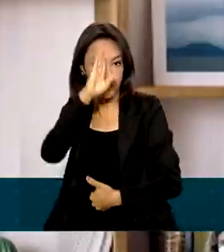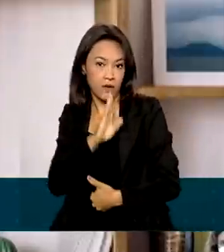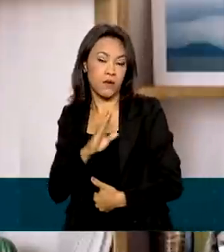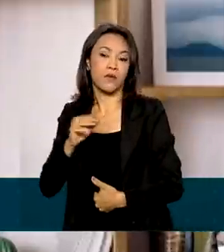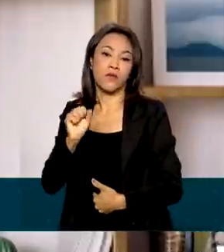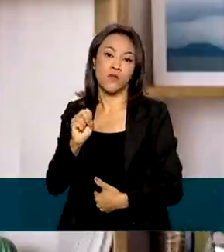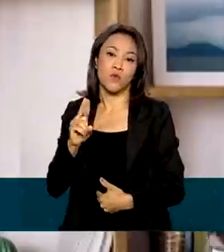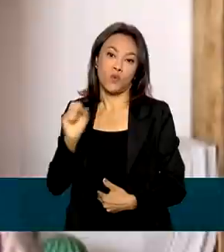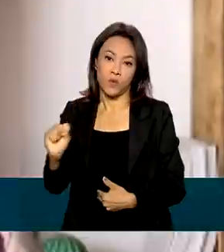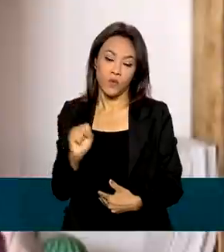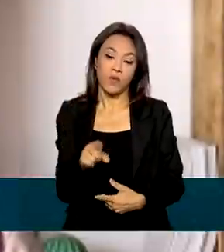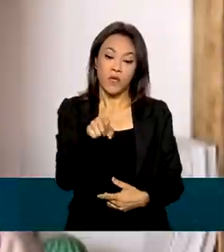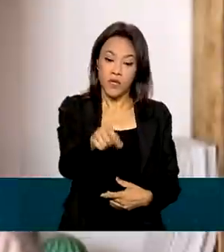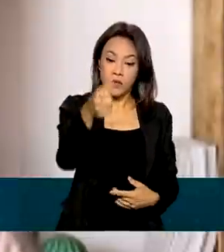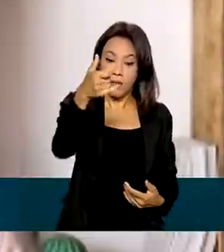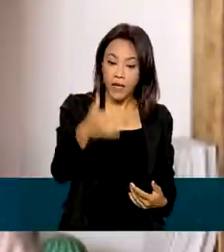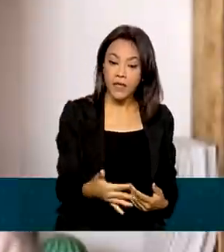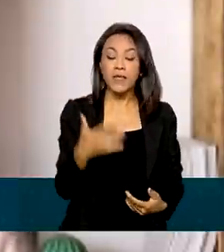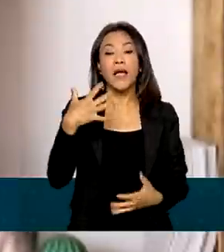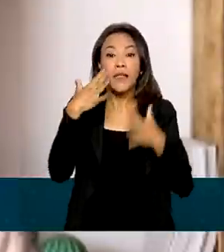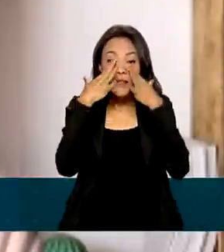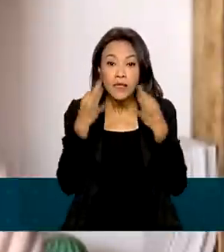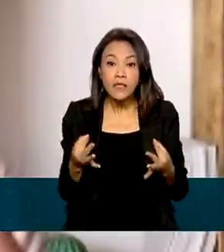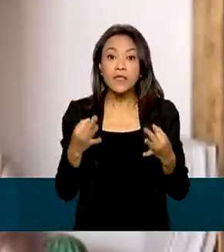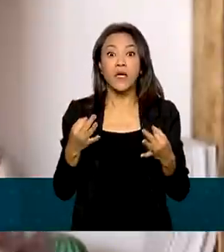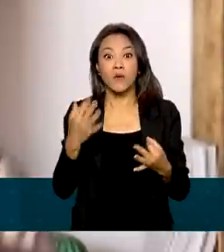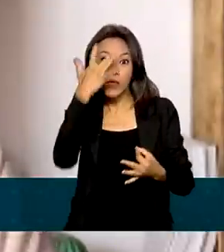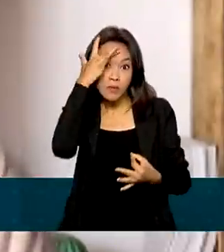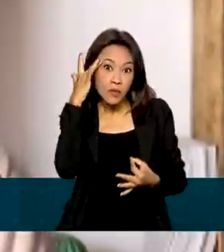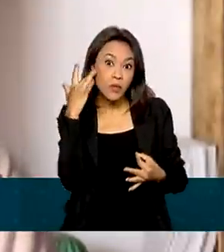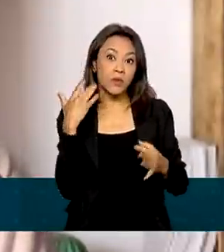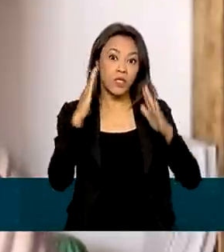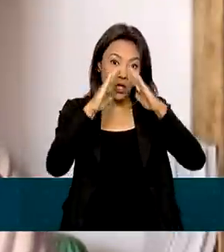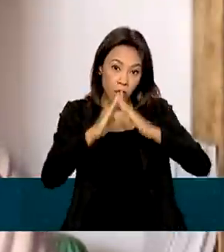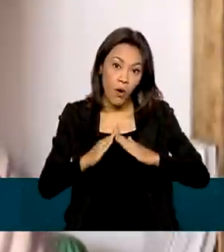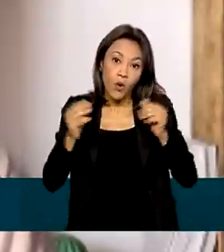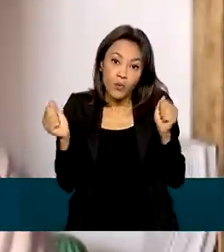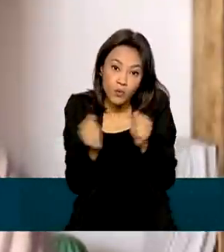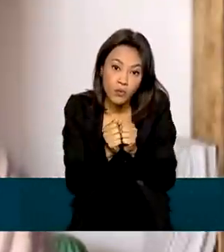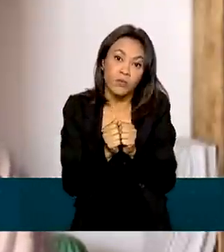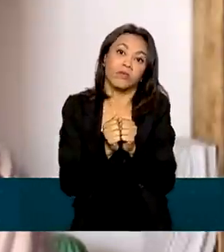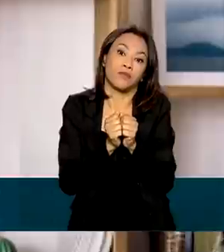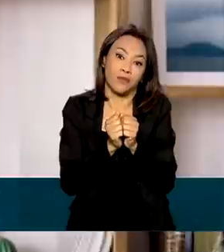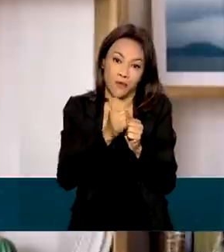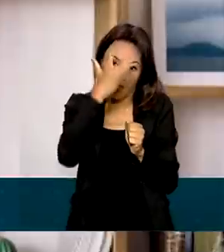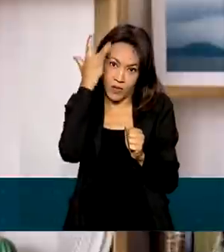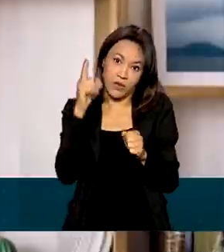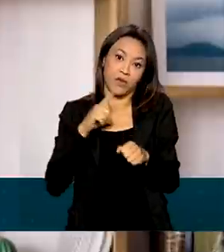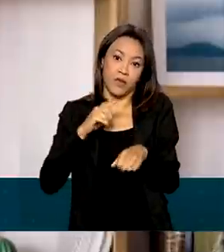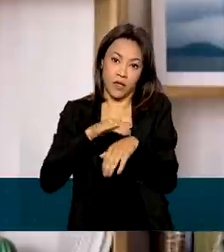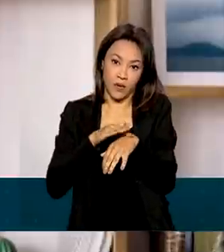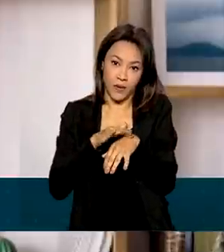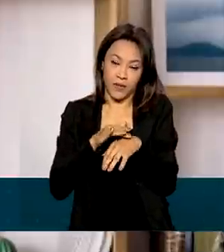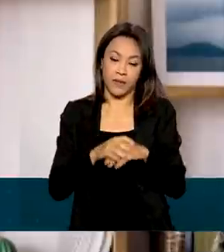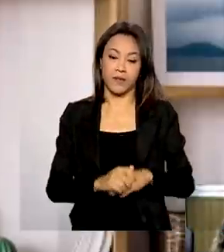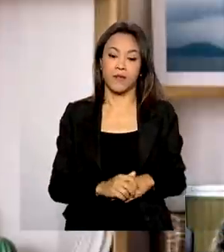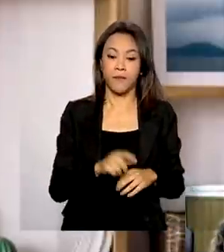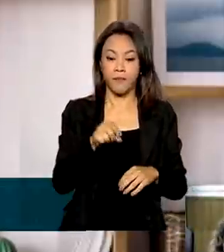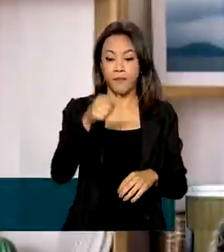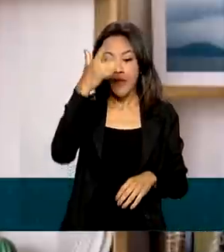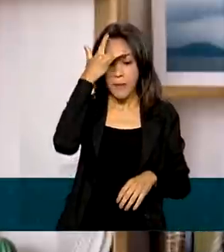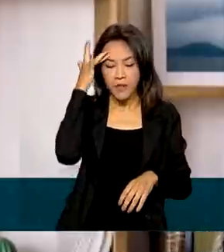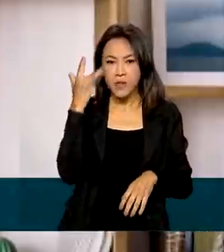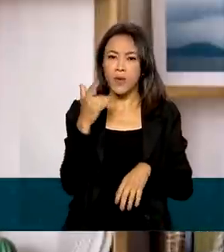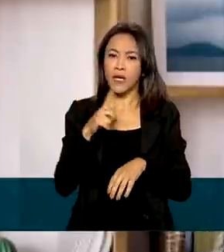também se dê atenção às pessoas que vivem próximas de pacientes com tuberculose. A gente vê o paciente